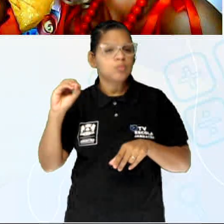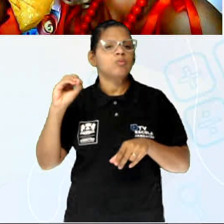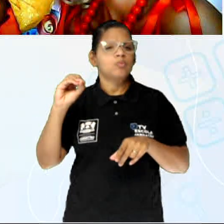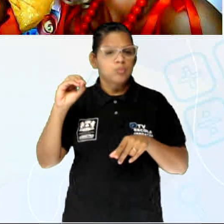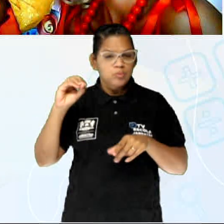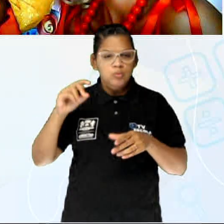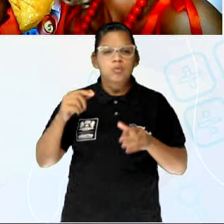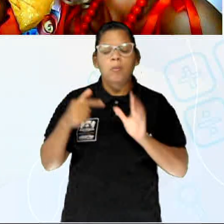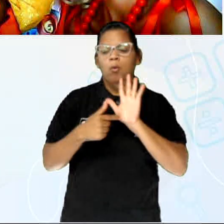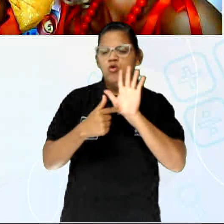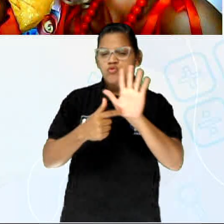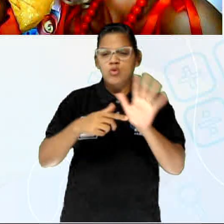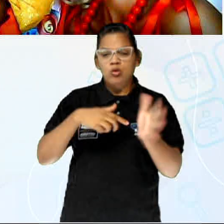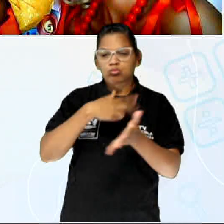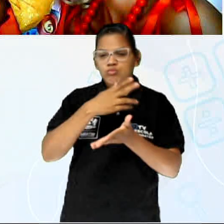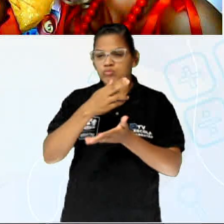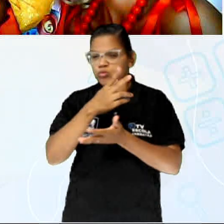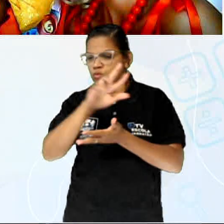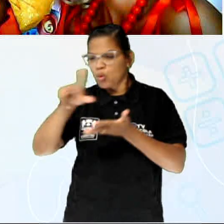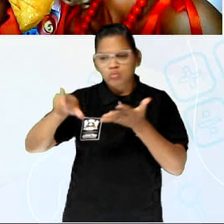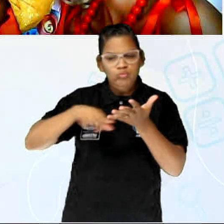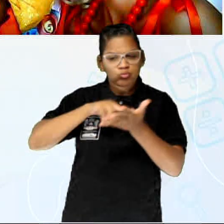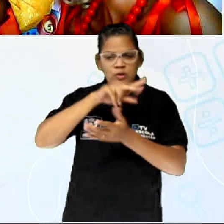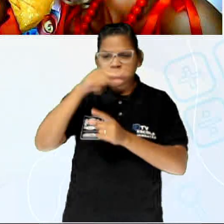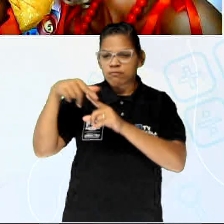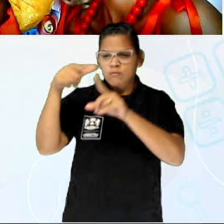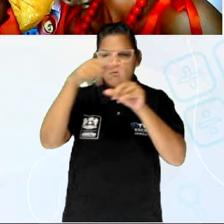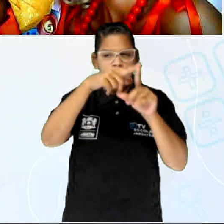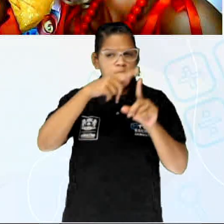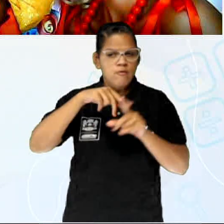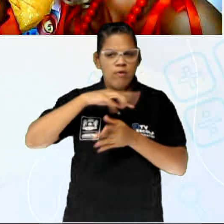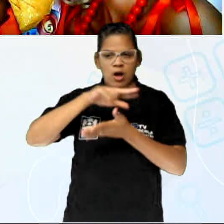versatilidade como artistas multifacetados.